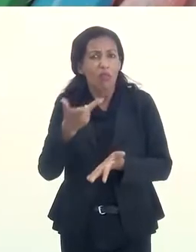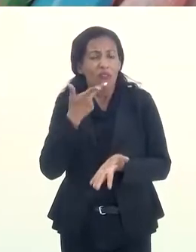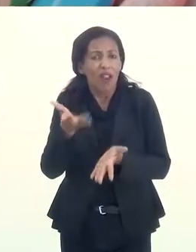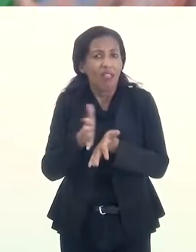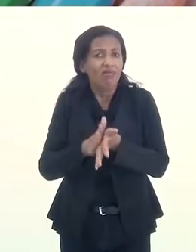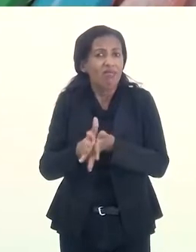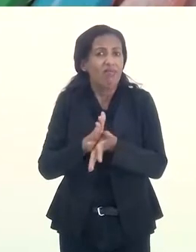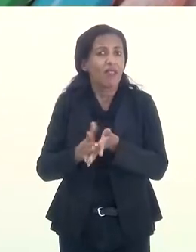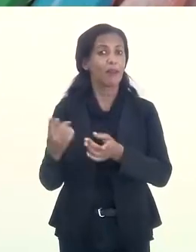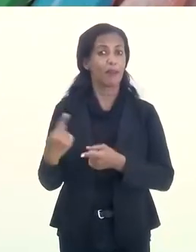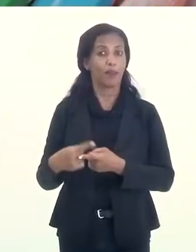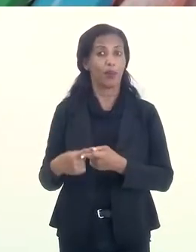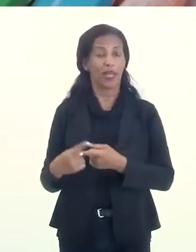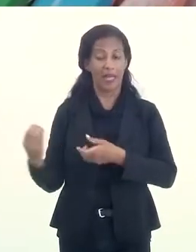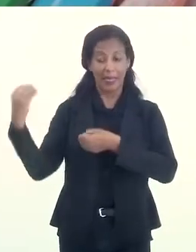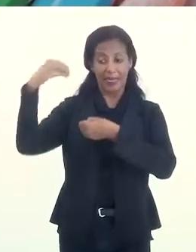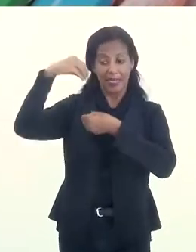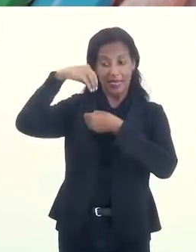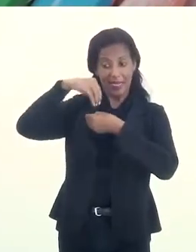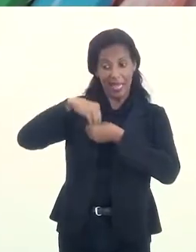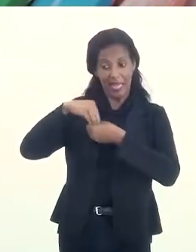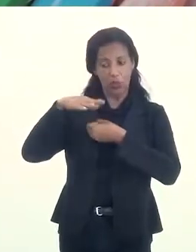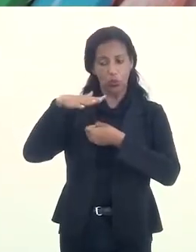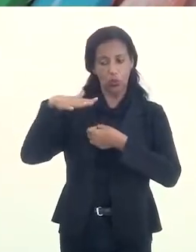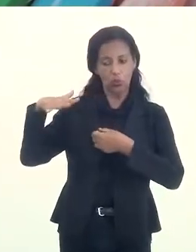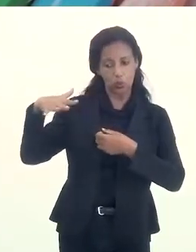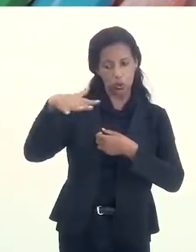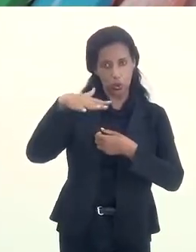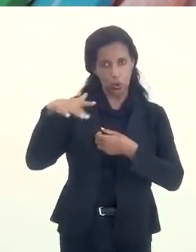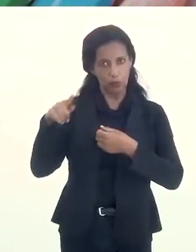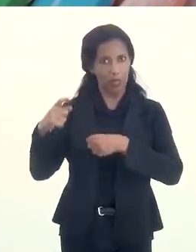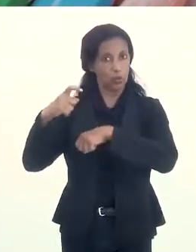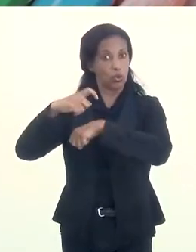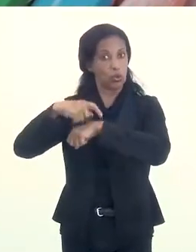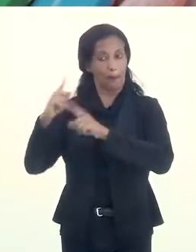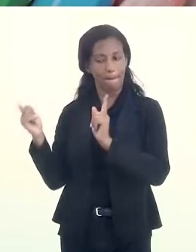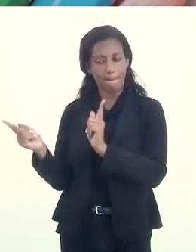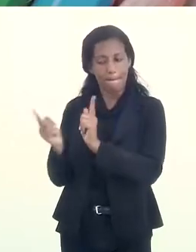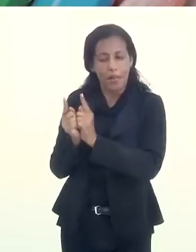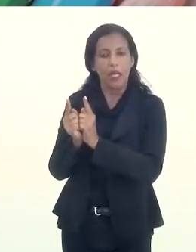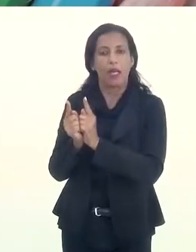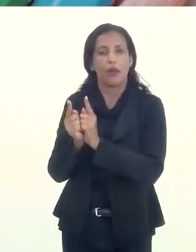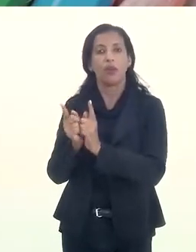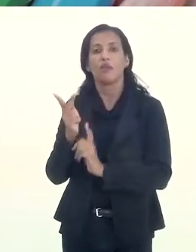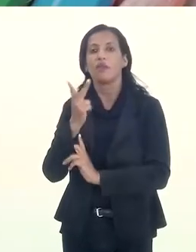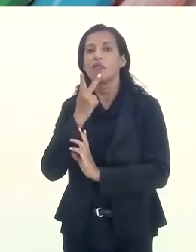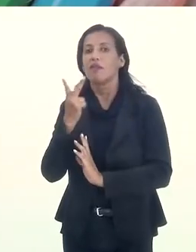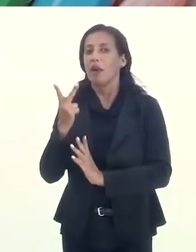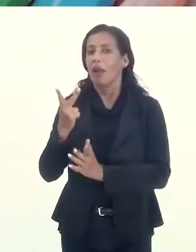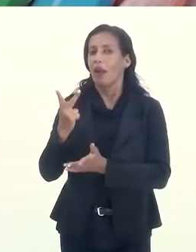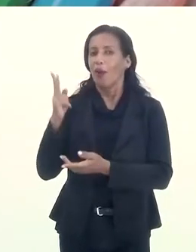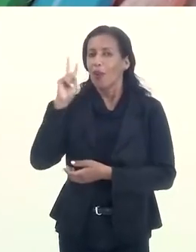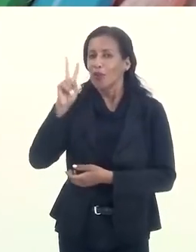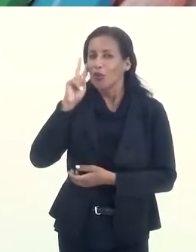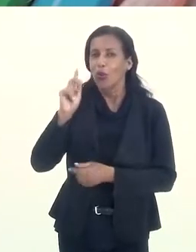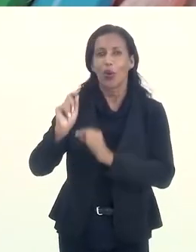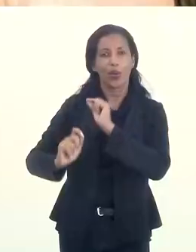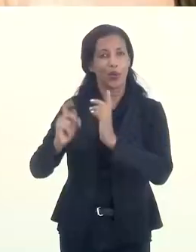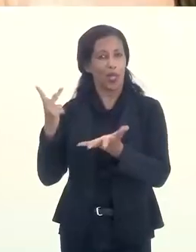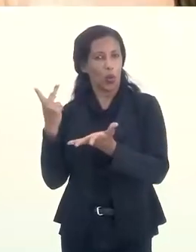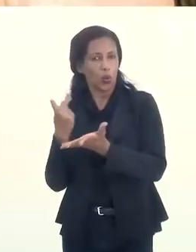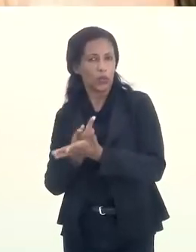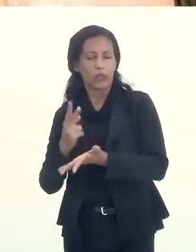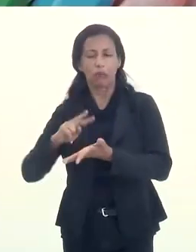Isso não diz nada. Por quê? Dentro daquele universo, que você tem um espaço de tempo pequeno, você tem que contar uma história, o que aconteceu